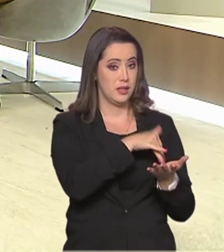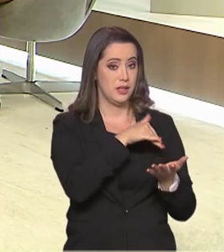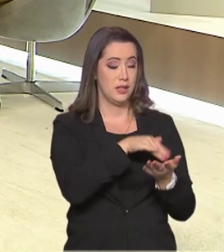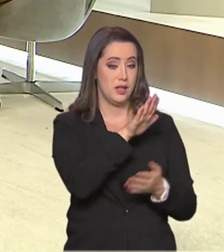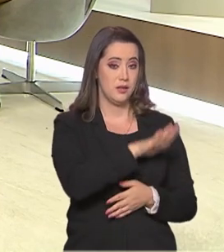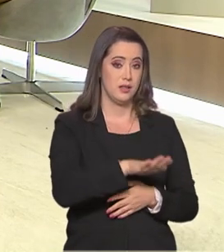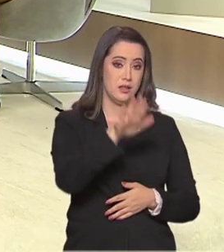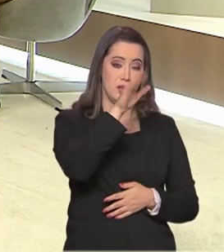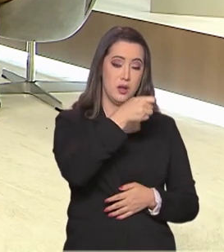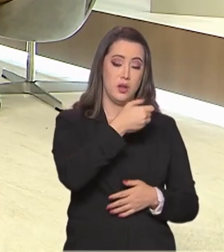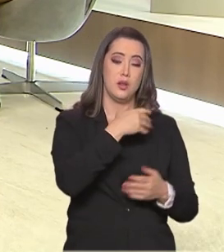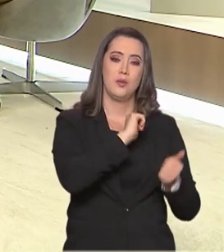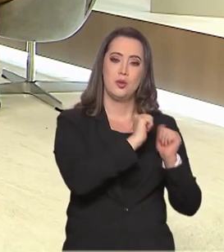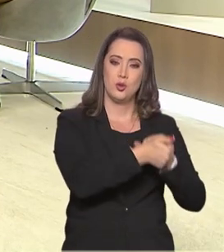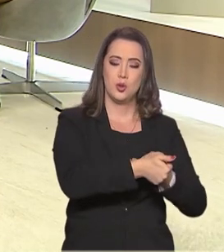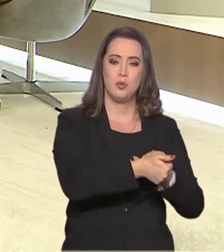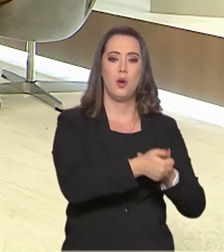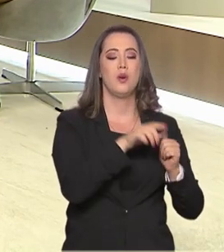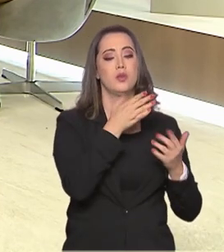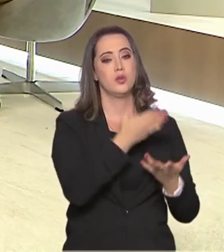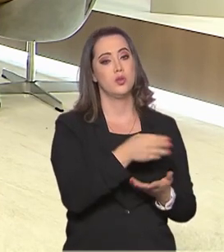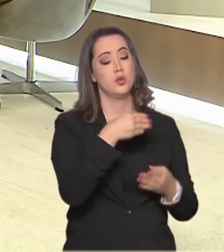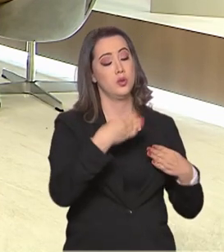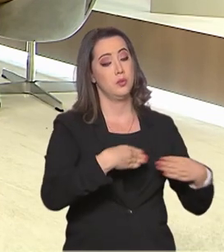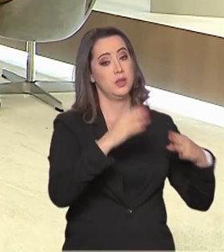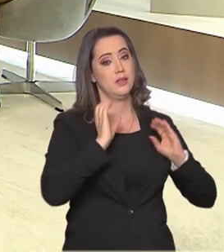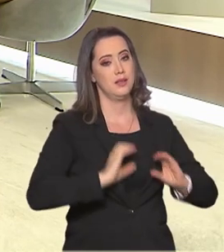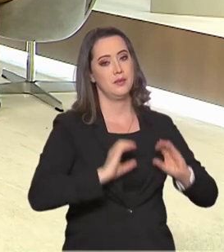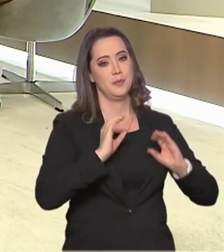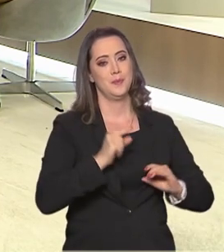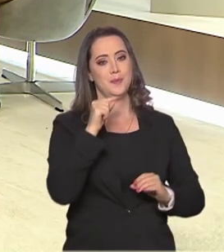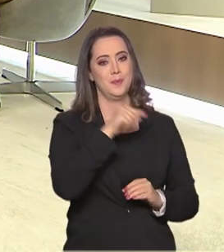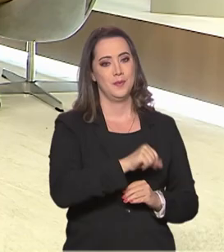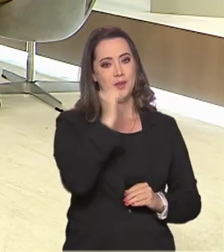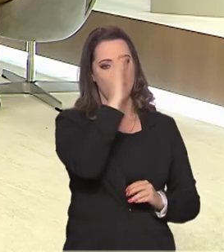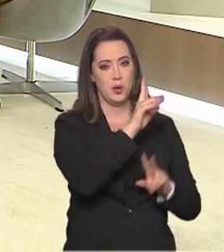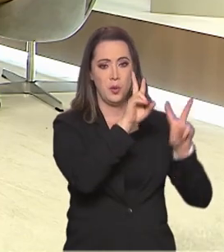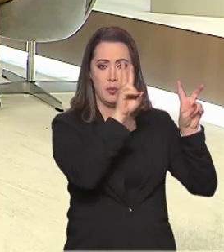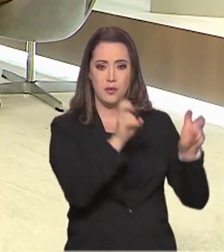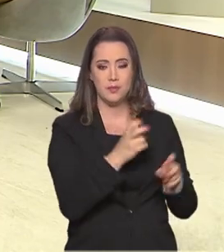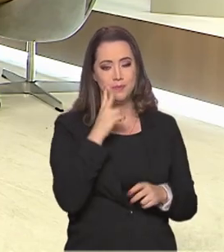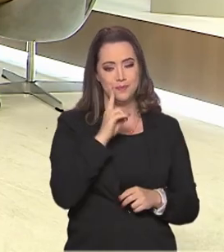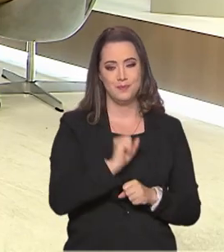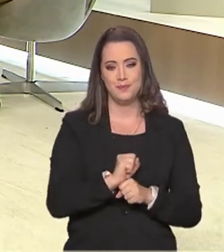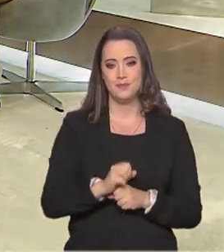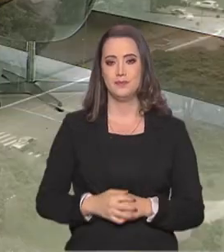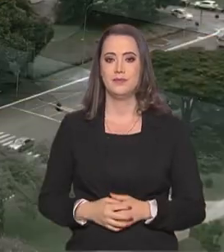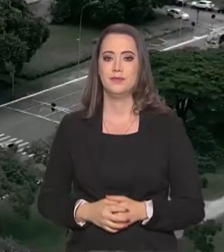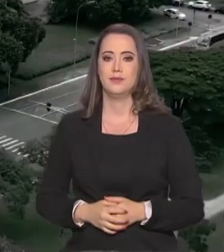esporte de alto rendimento do Ministério da Cidadania, Bruno Souza, aqui no Brasil em Pauta. Não saia daí.